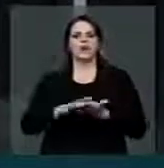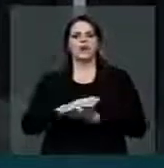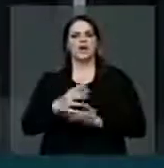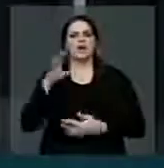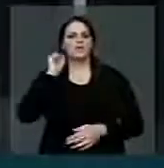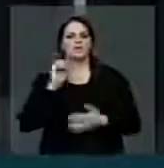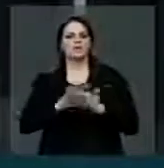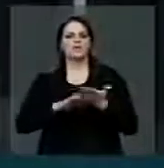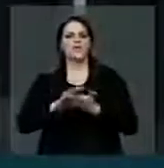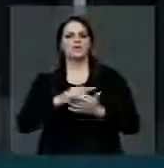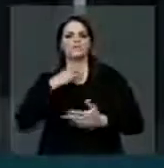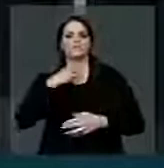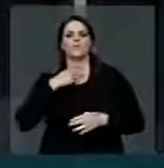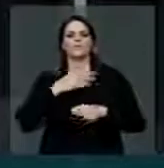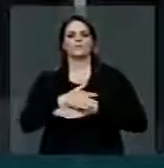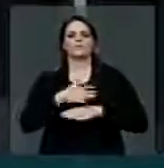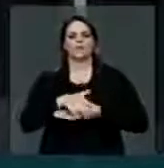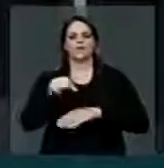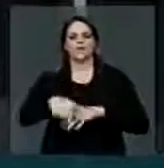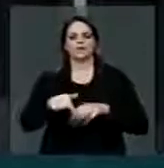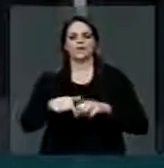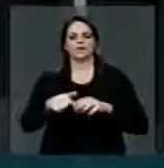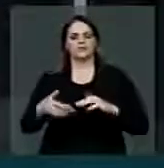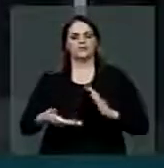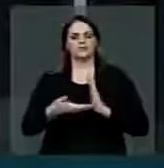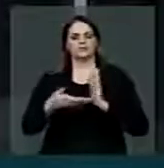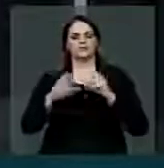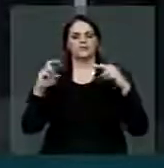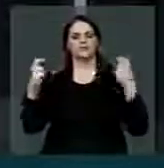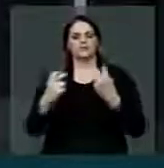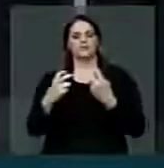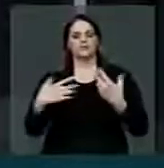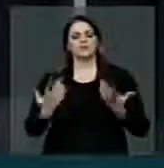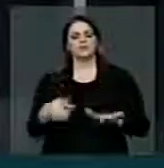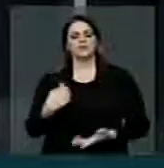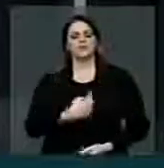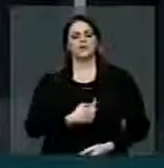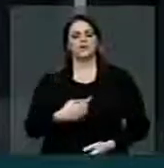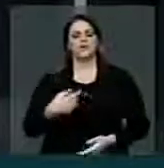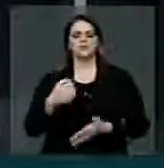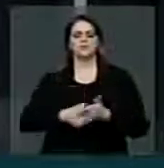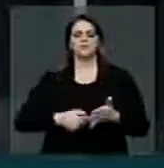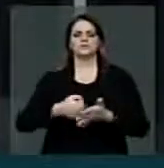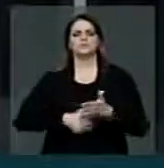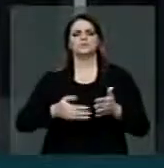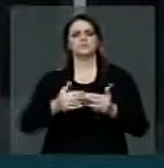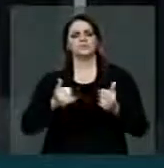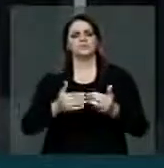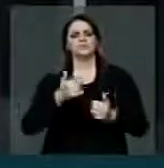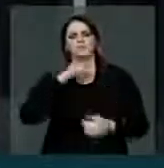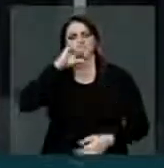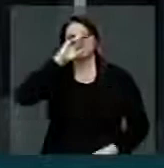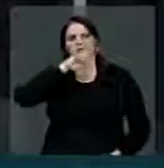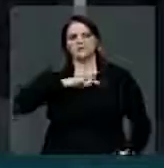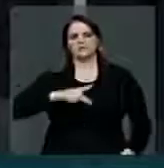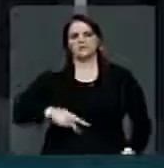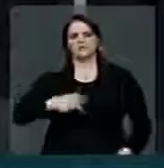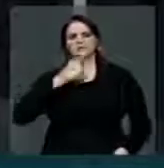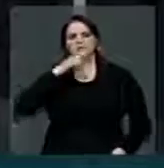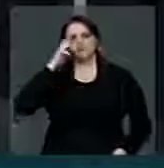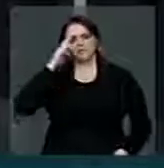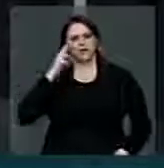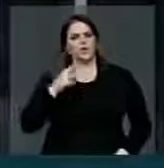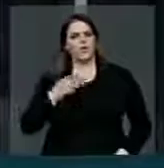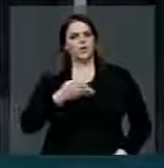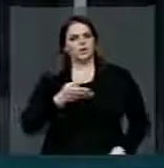sem poder acessar as galerias aqui. Nós estamos aqui apelando, senhor presidente, para que vossa senência